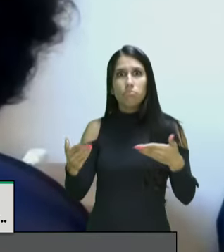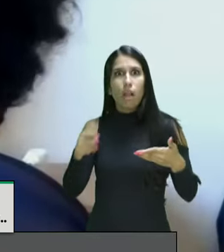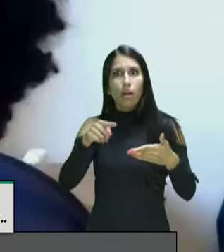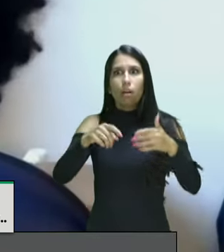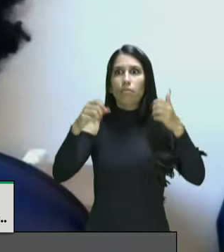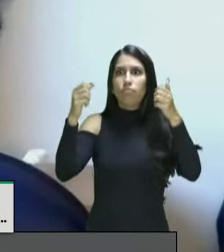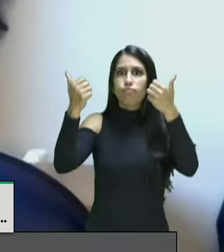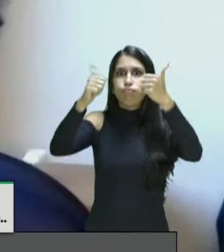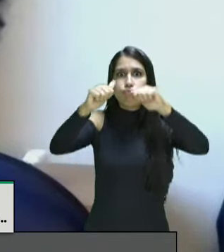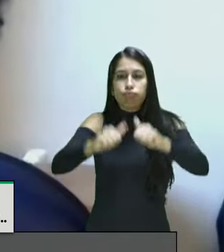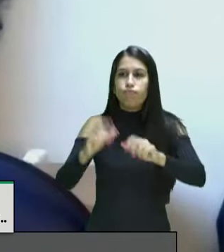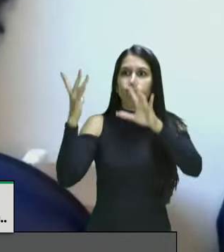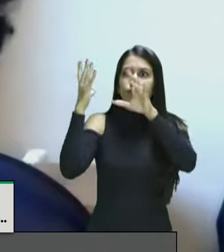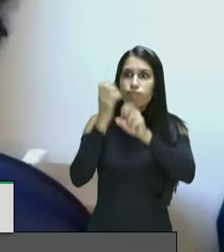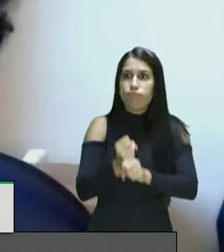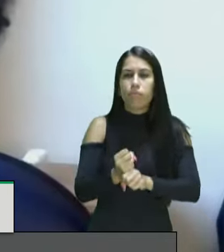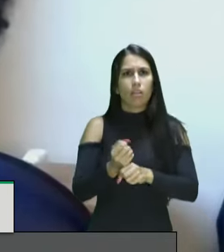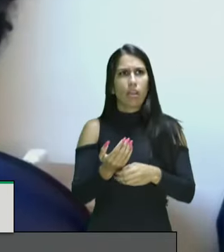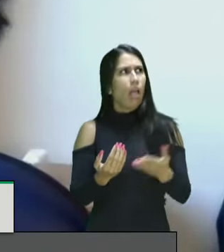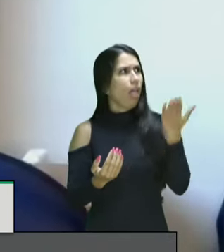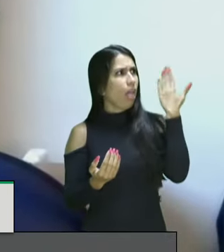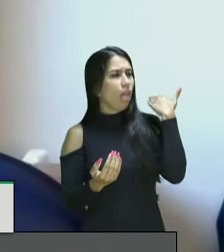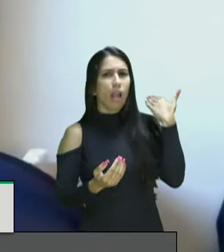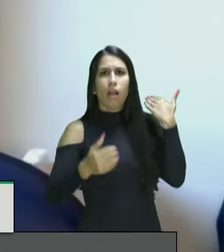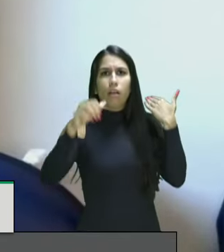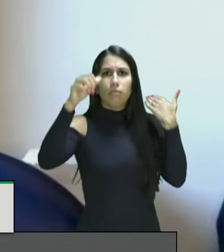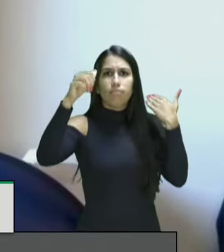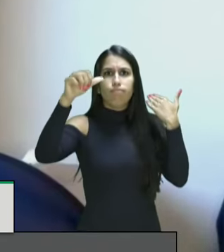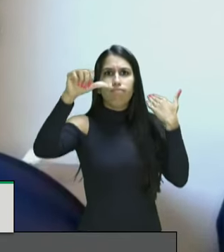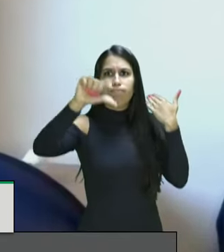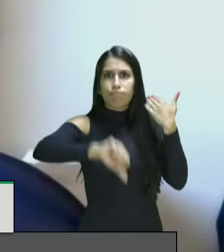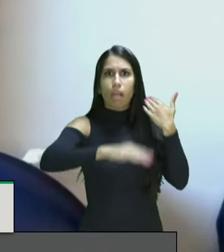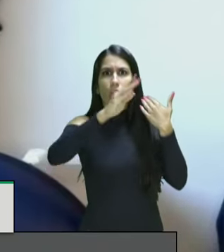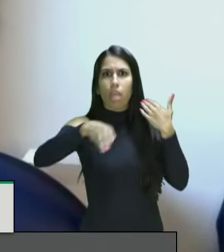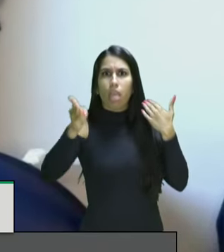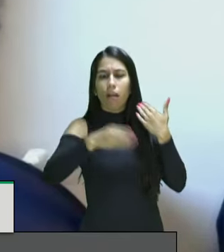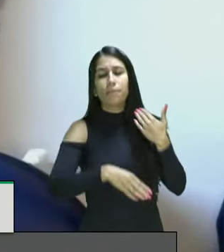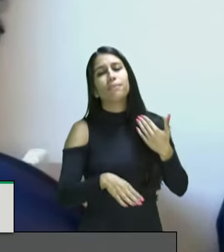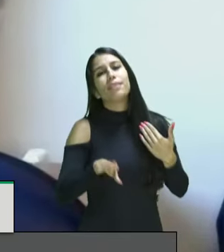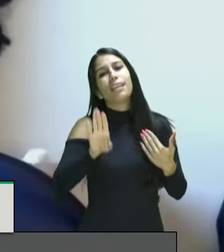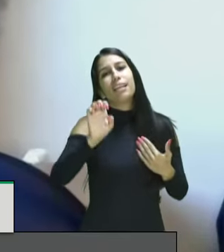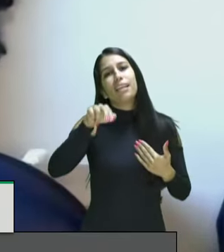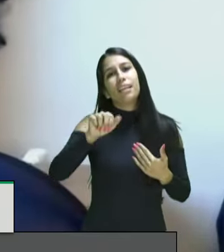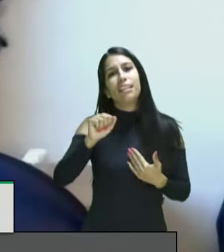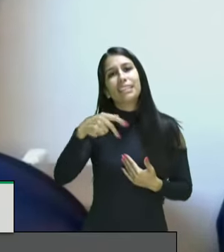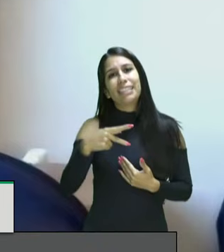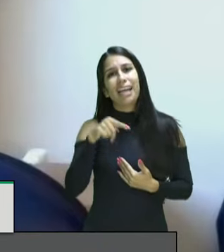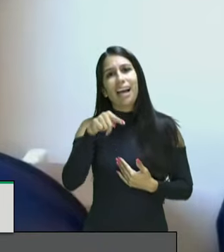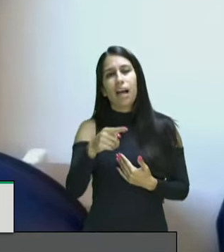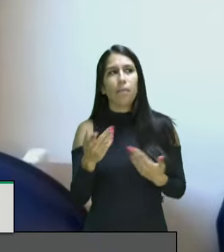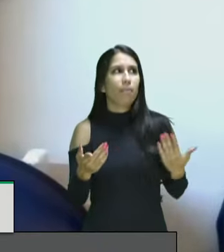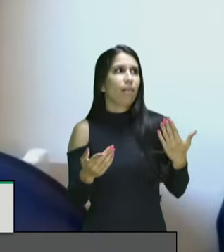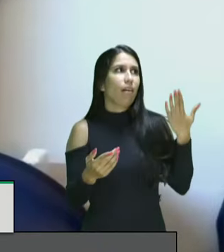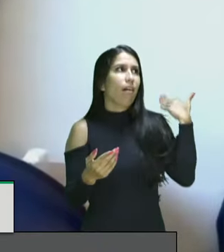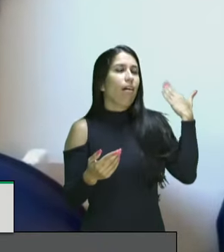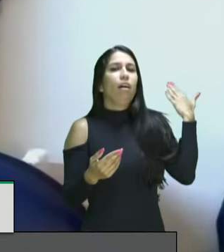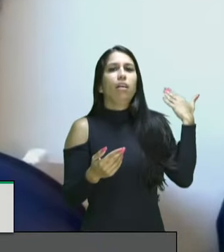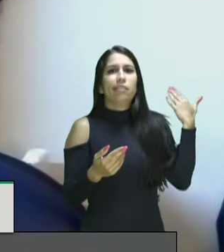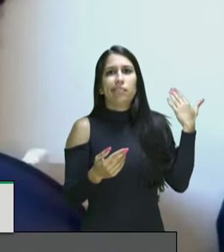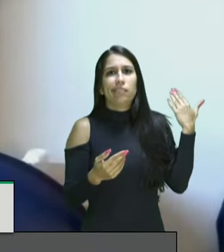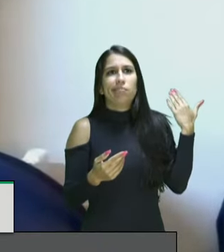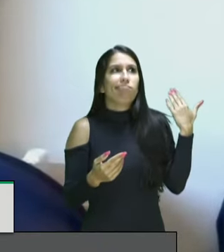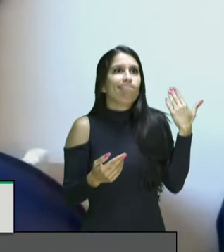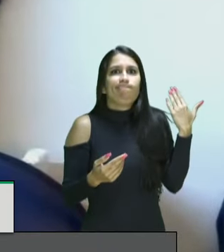avaliação alguns meses atrás a IBAP que é uma instituição séria mas provavelmente não terá tempo de fazer essa avaliação